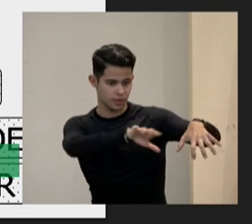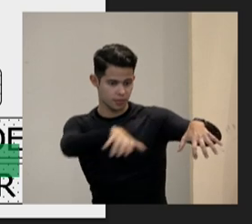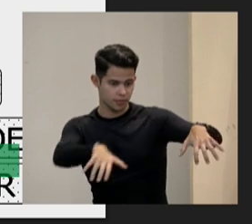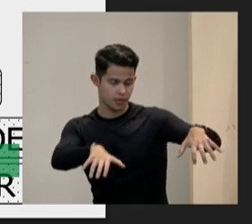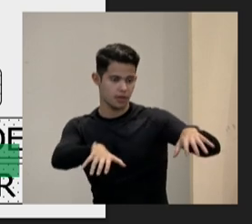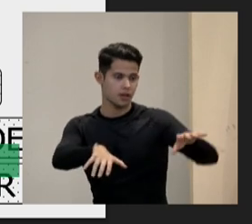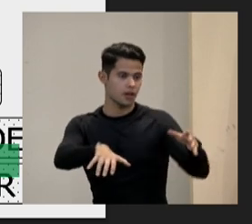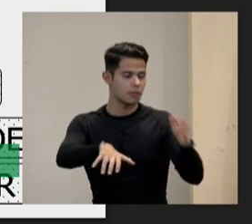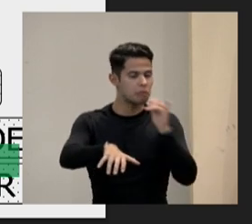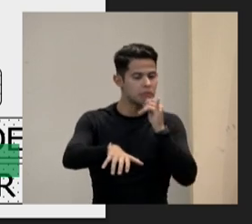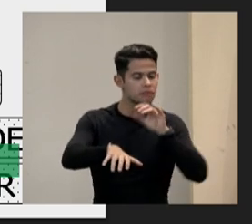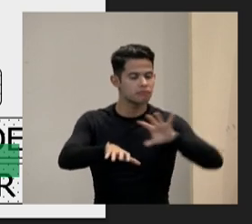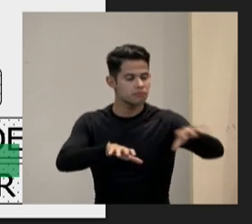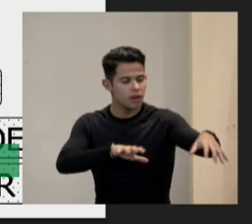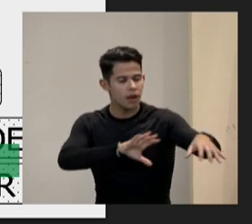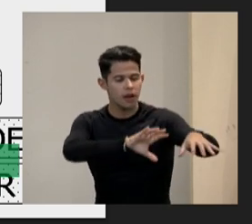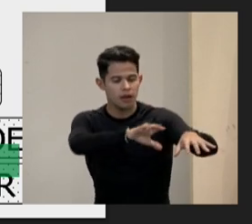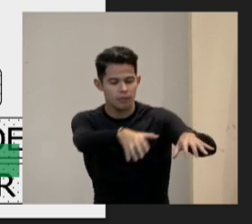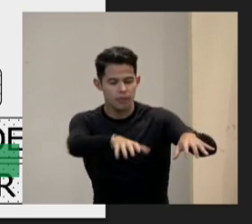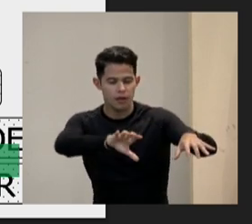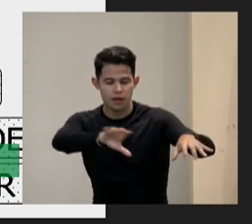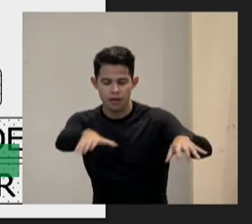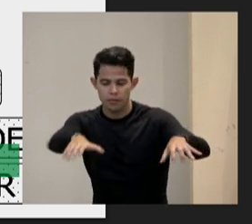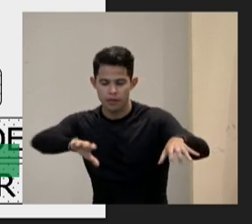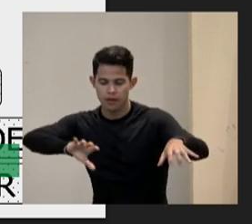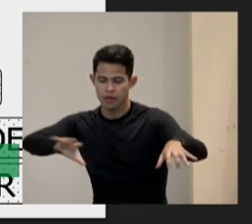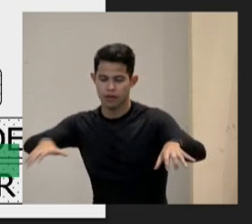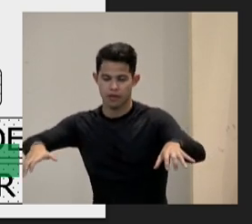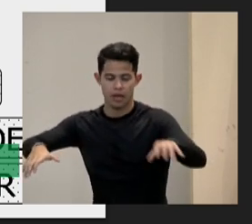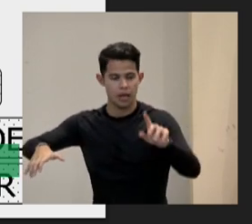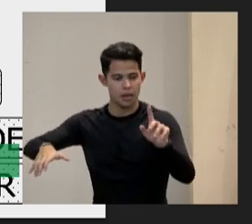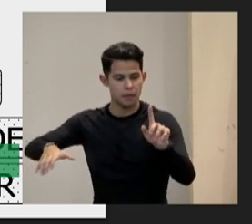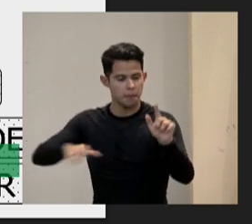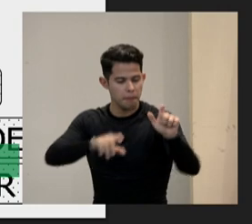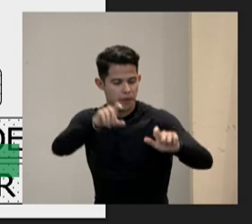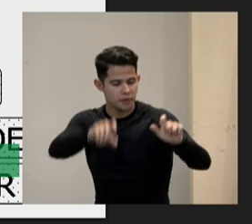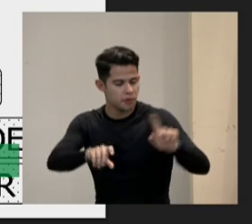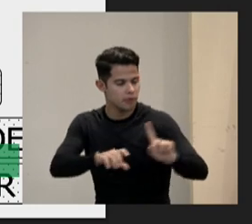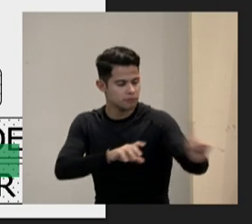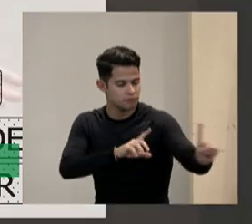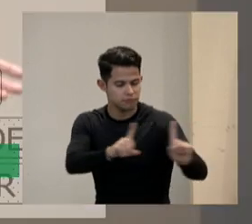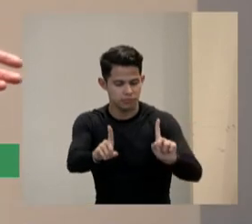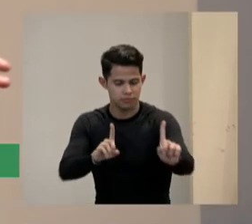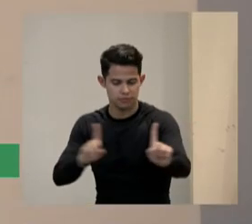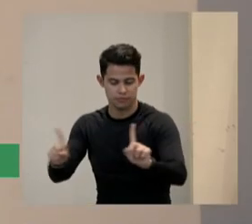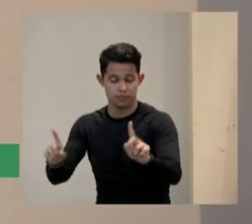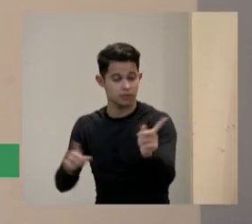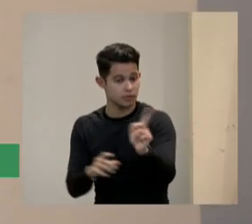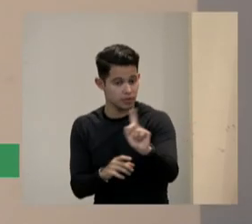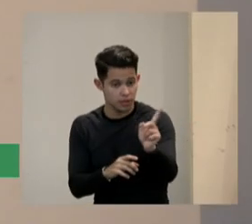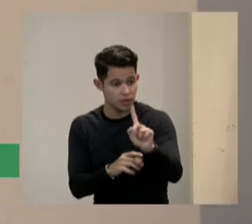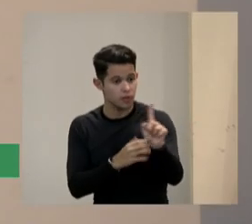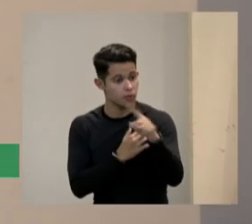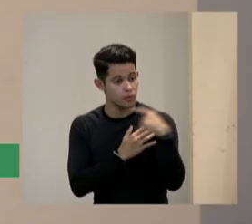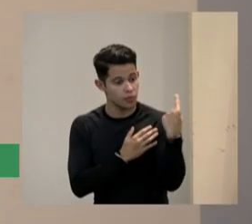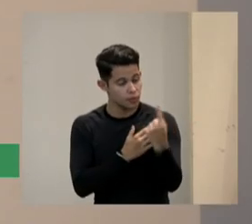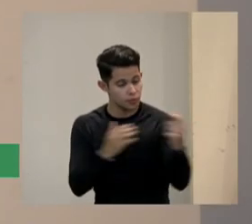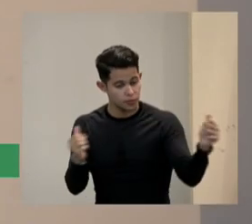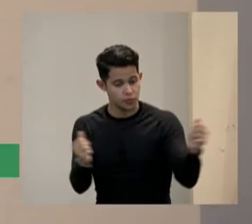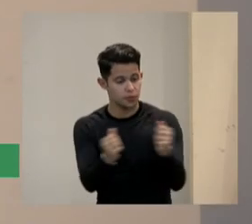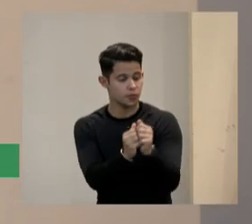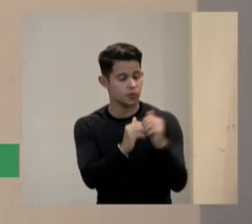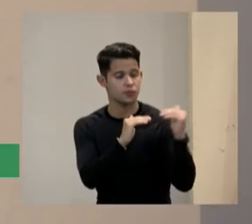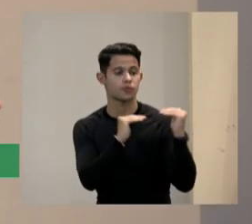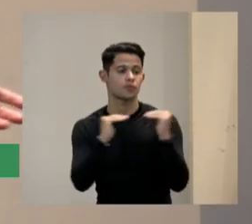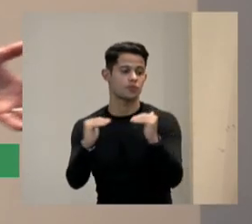casinhas separadas para colocar determinadas pessoas em determinados lugares a sociedade não funciona assim todos nós estamos juntos dentro da